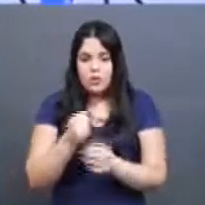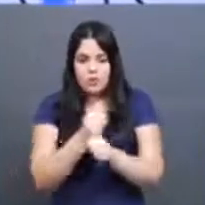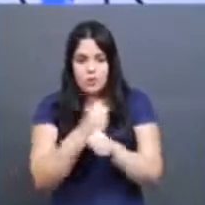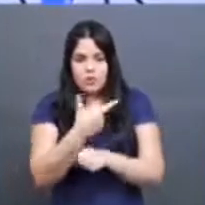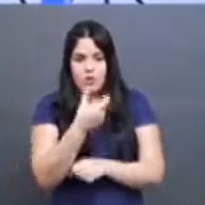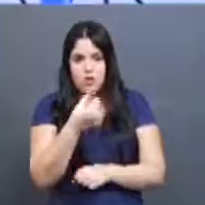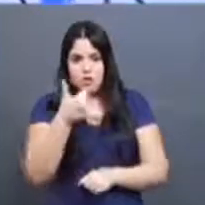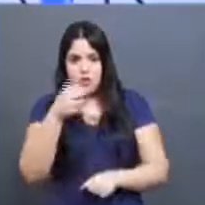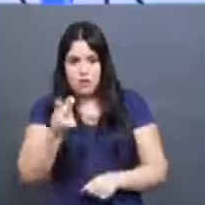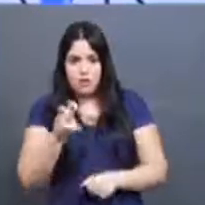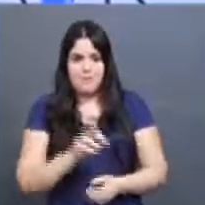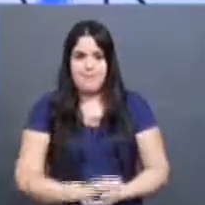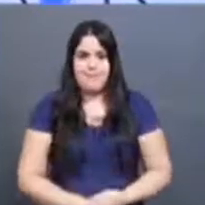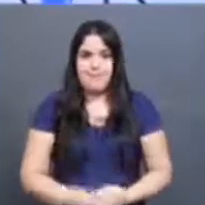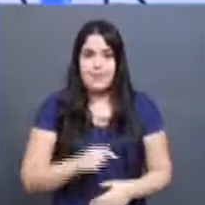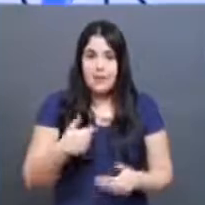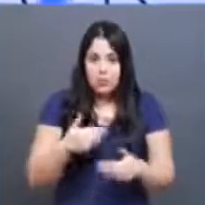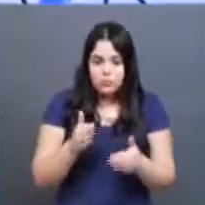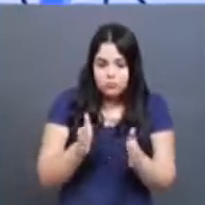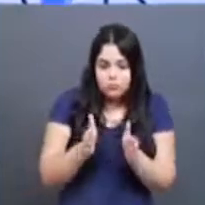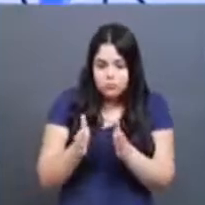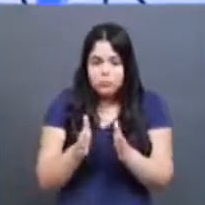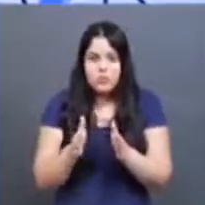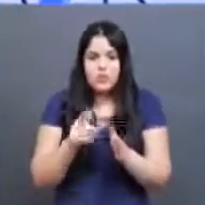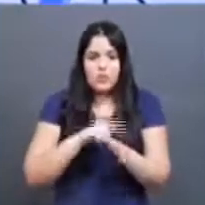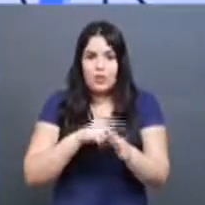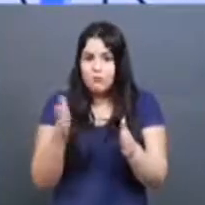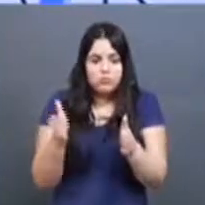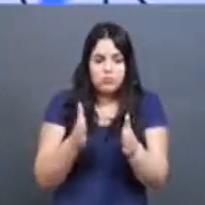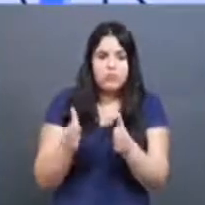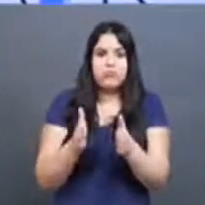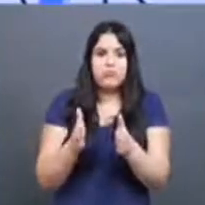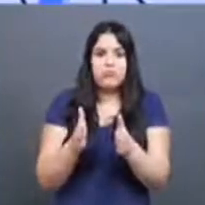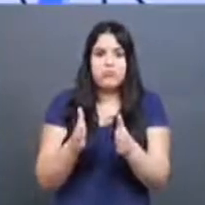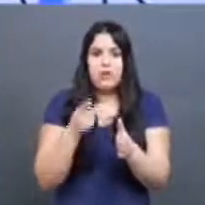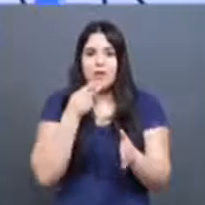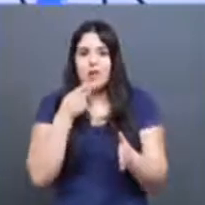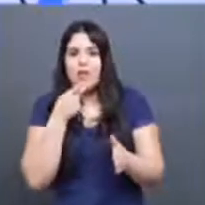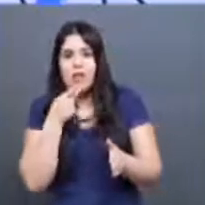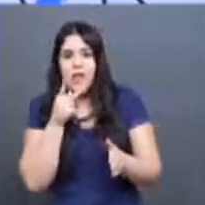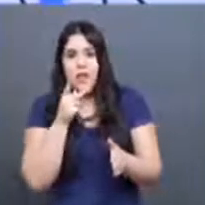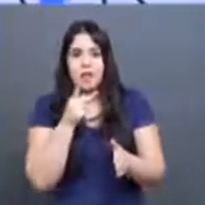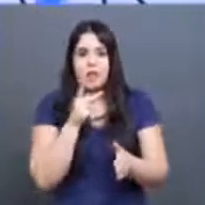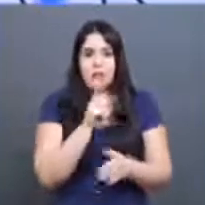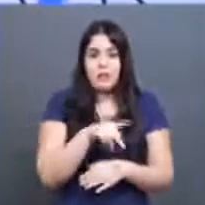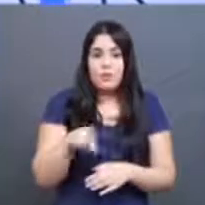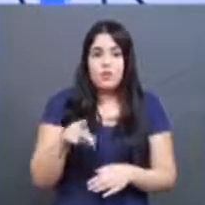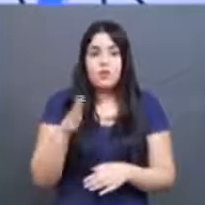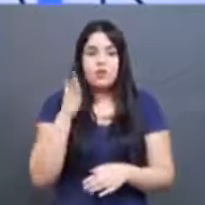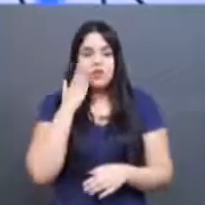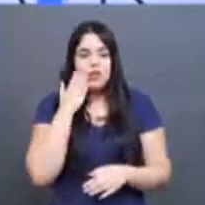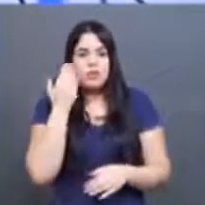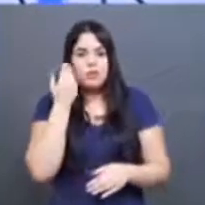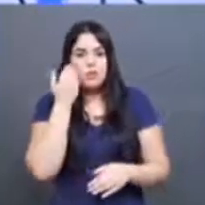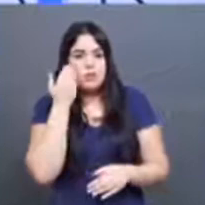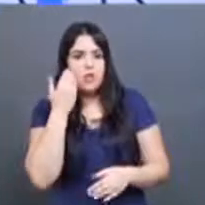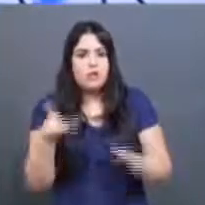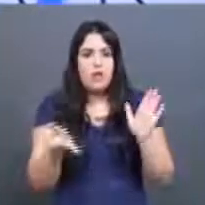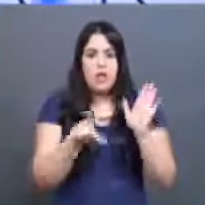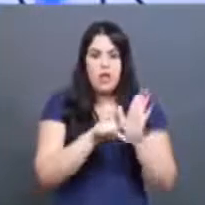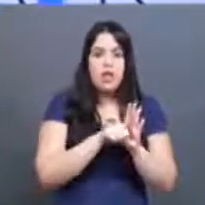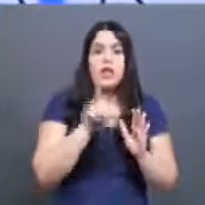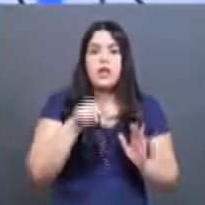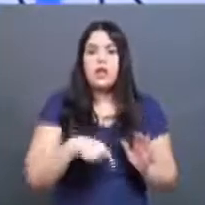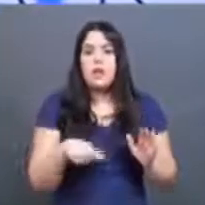Então, o período ainda é muito curto para a gente dizer que essas pessoas são conhecedoras da legislação, que é uma